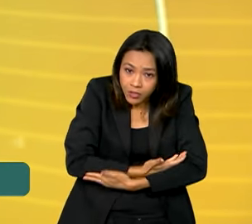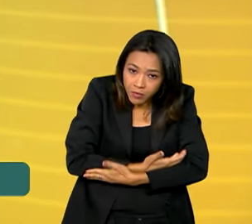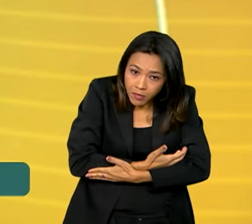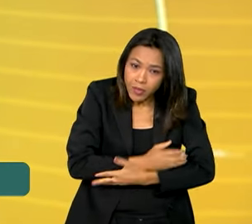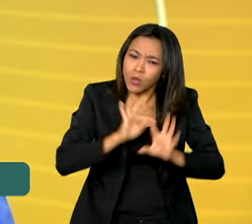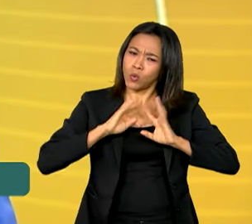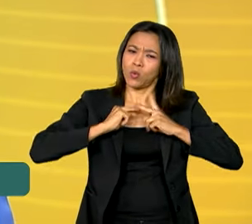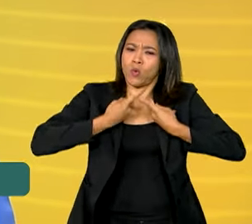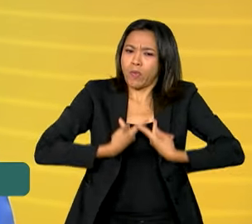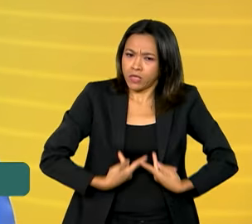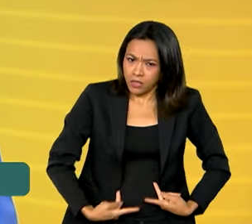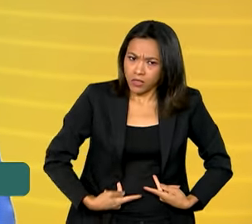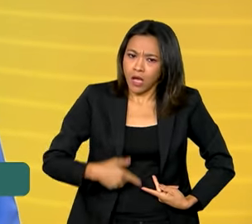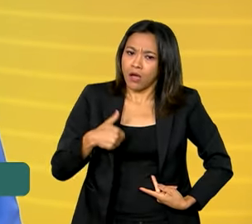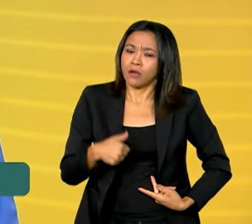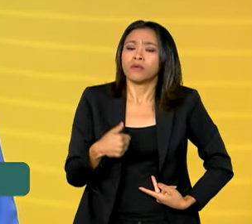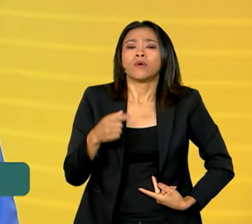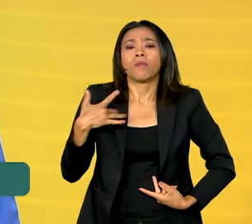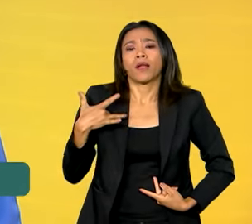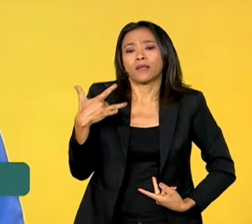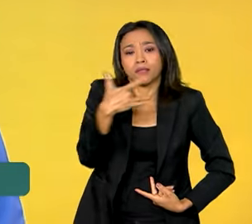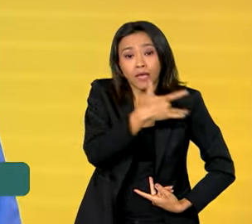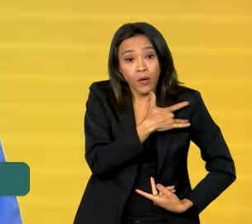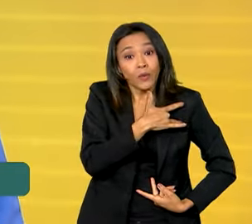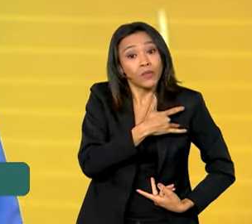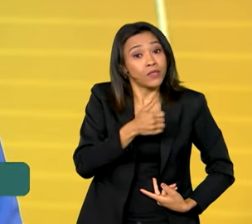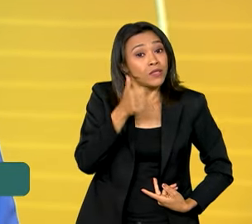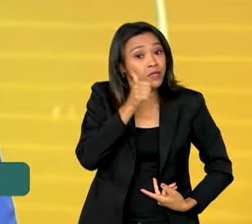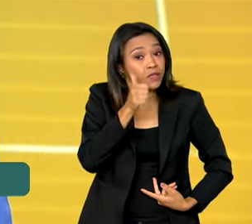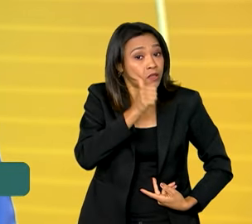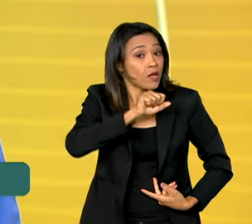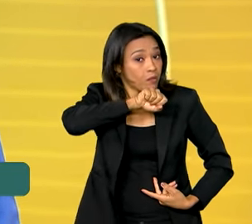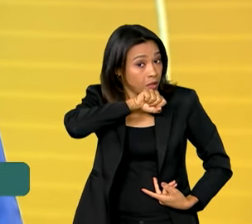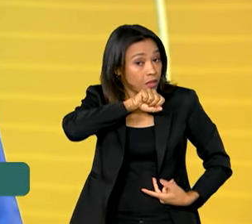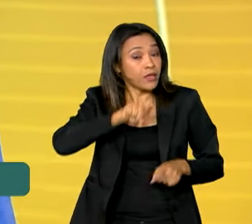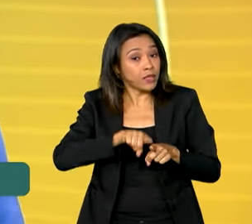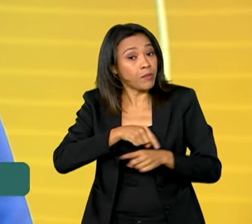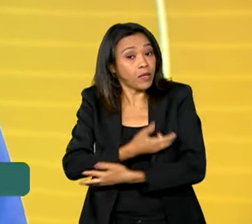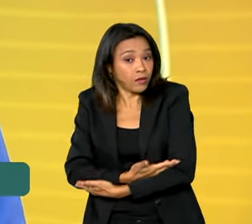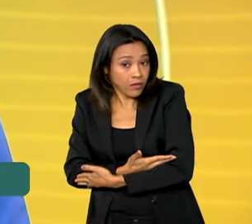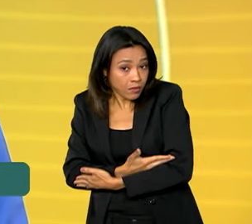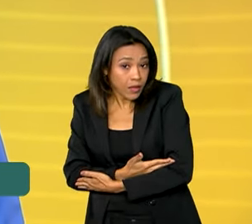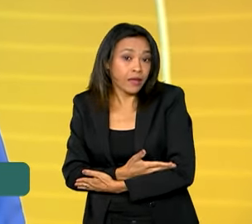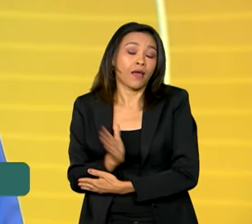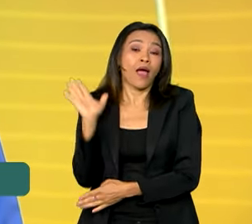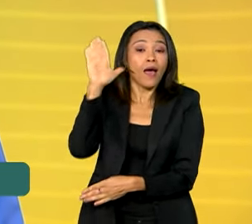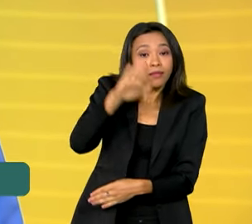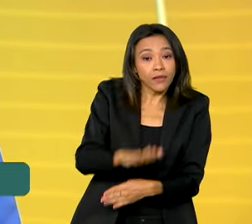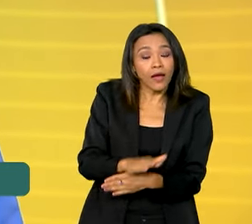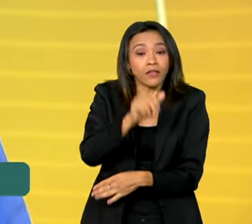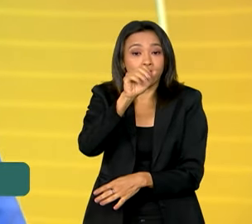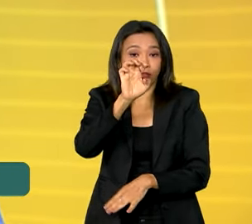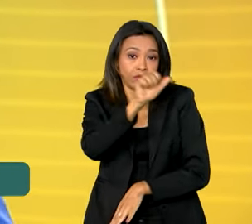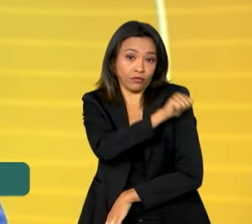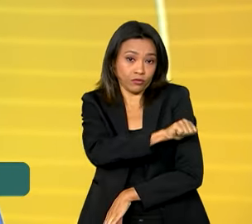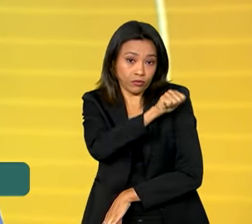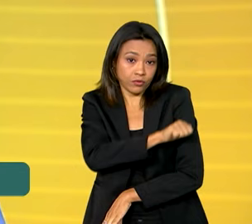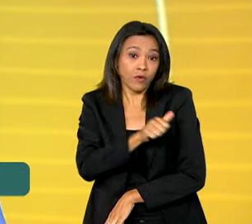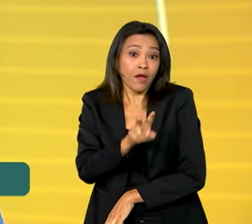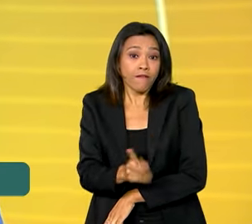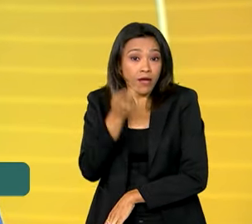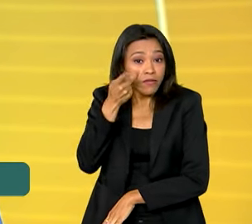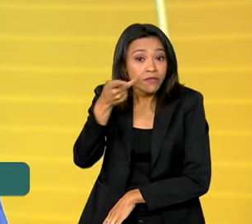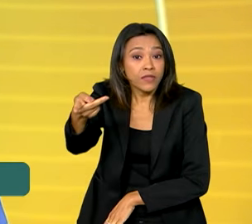humanizado e integral para a saúde da gestante e da criança. À tarde, ainda no Rio de Janeiro, Lula vai à biblioteca